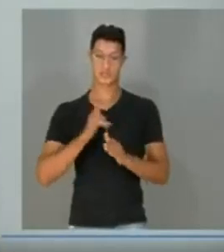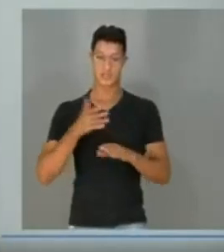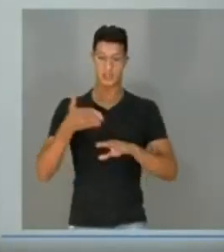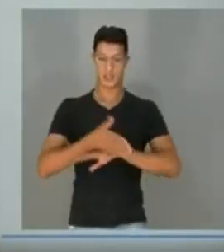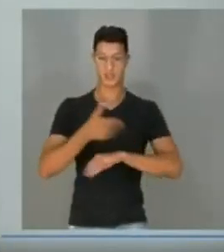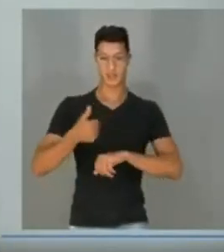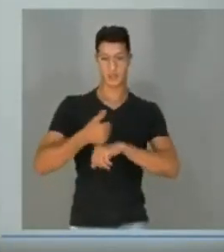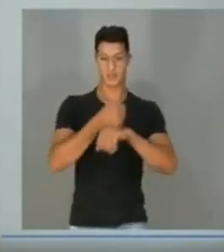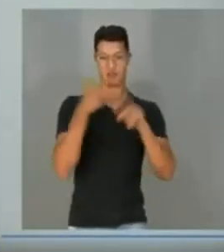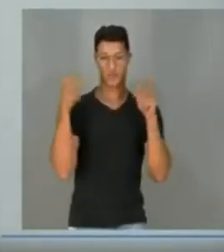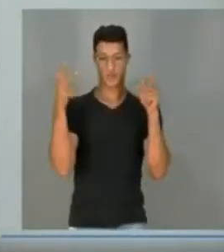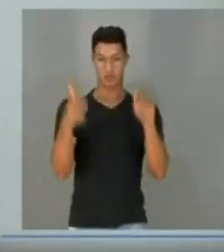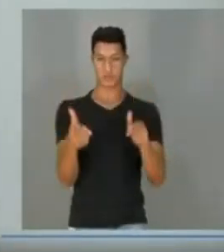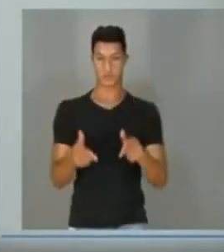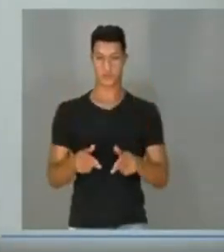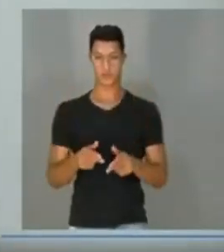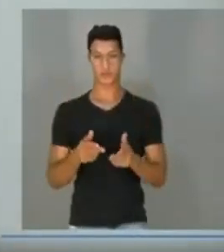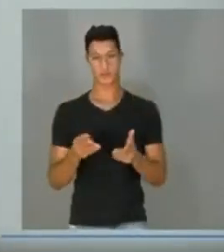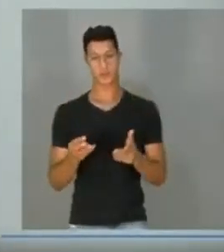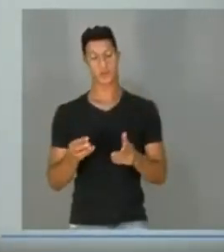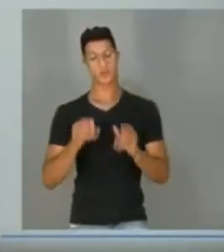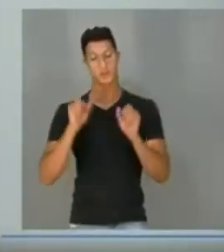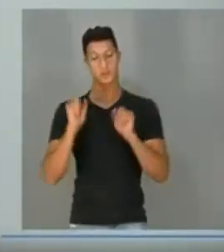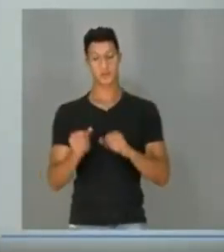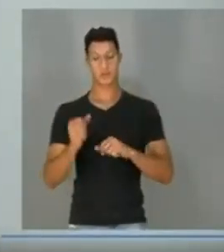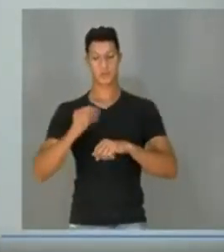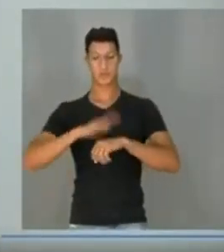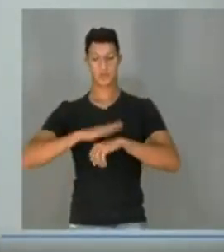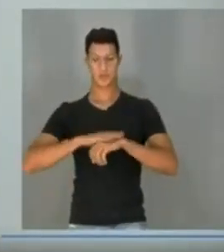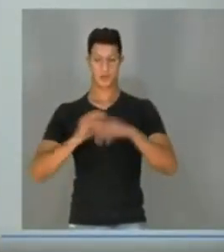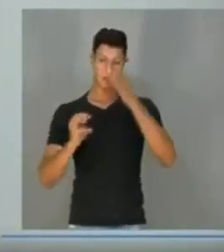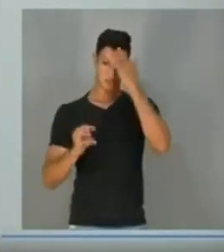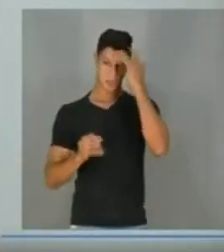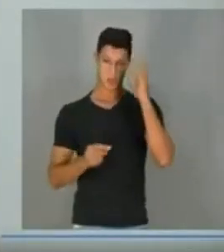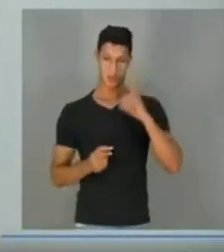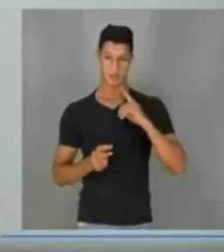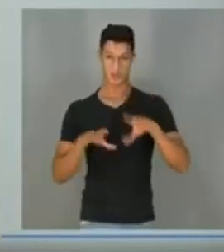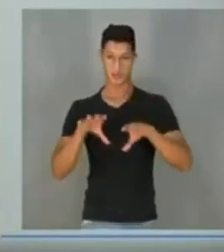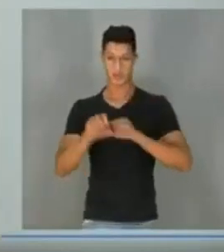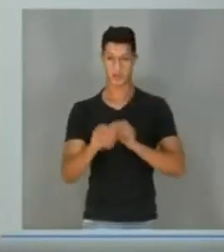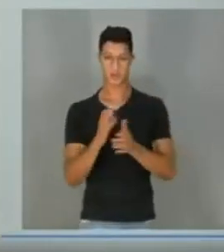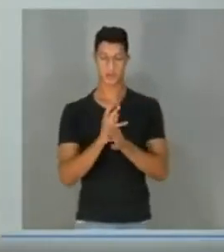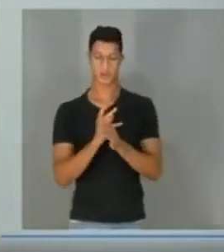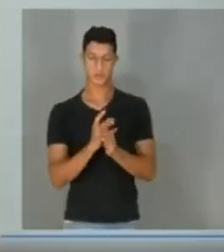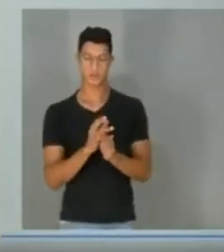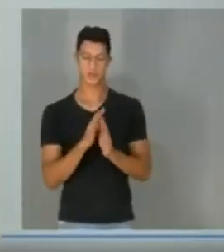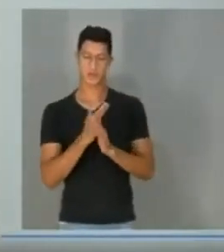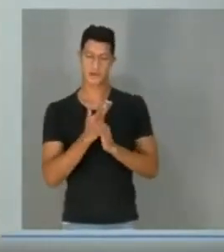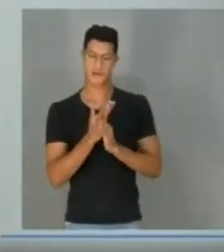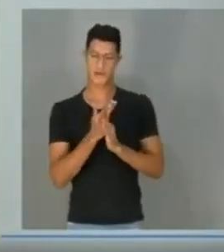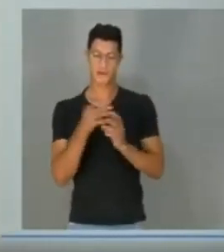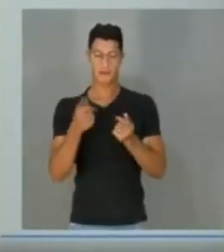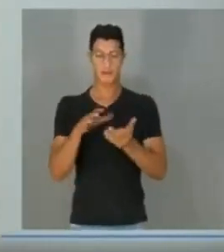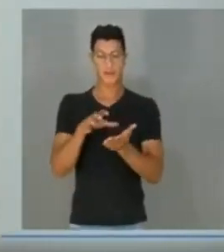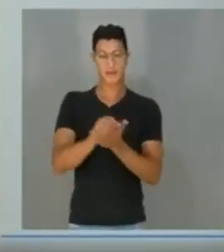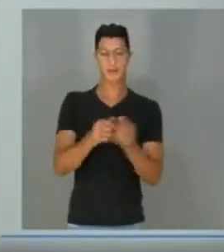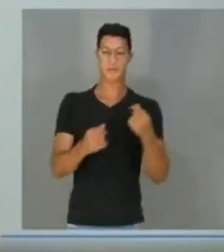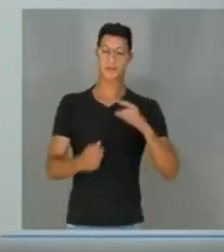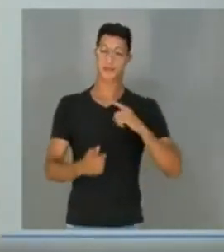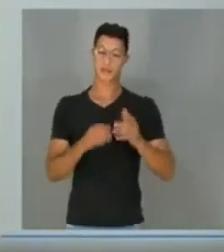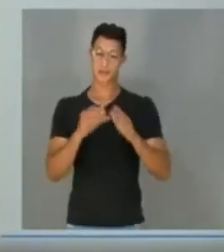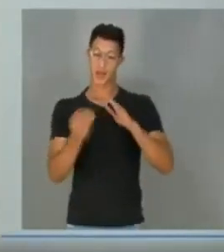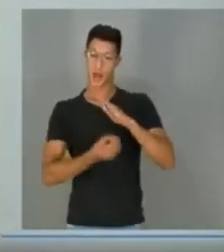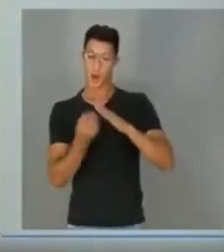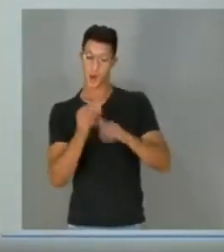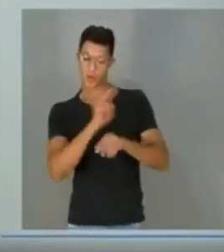profissão igualmente. Para poder exercer, a pessoa que tiver a formação adequada tem que se registrar junto ao